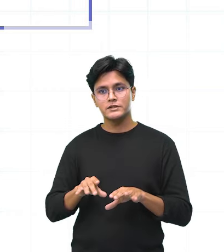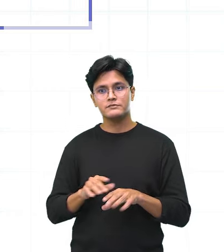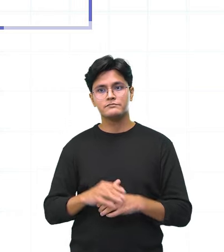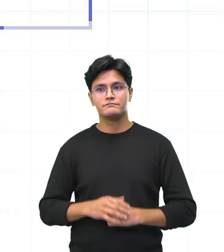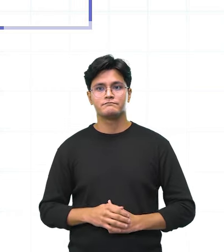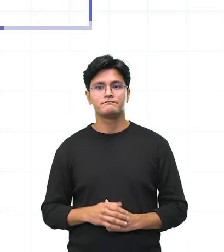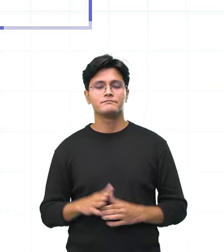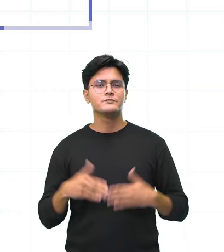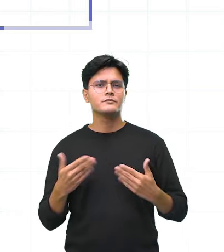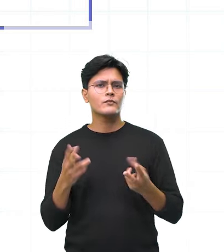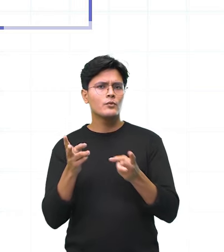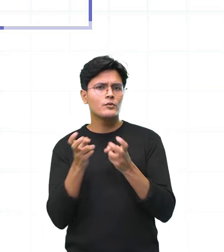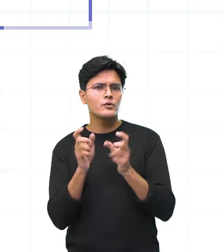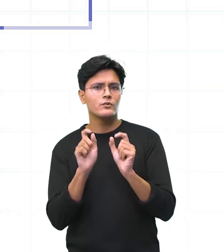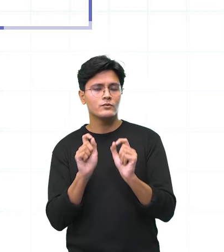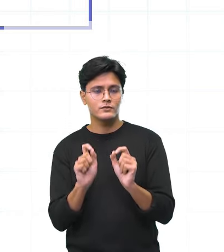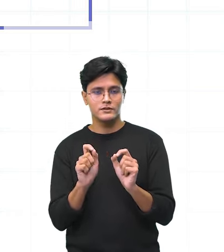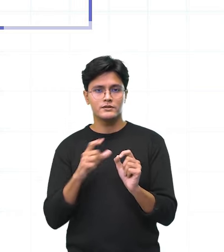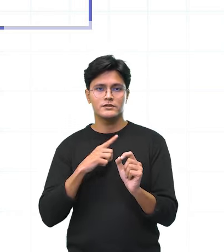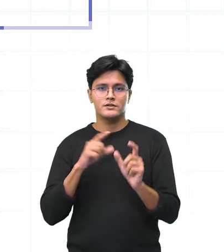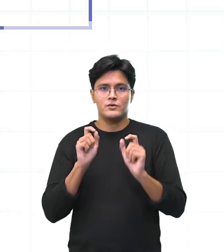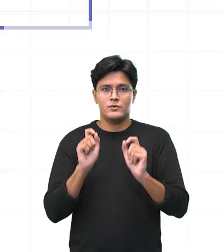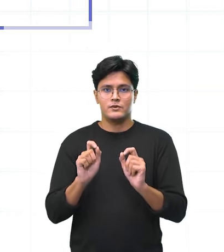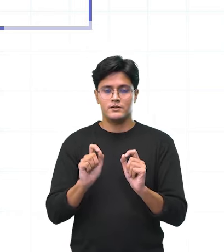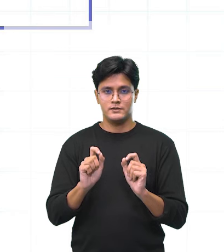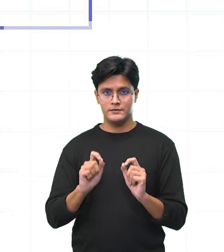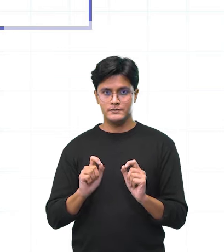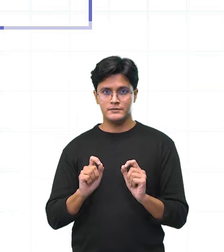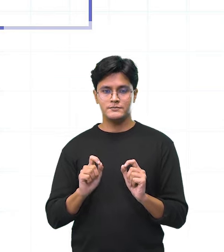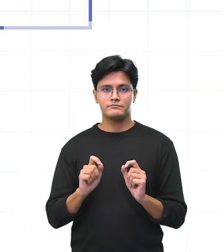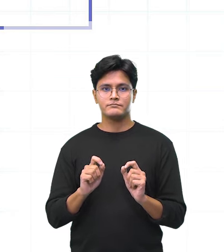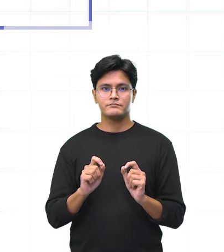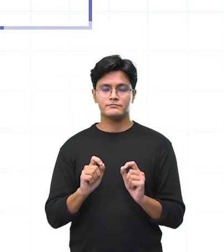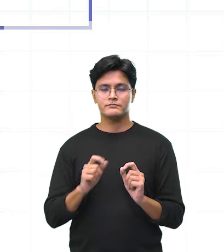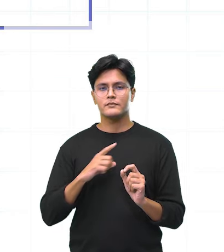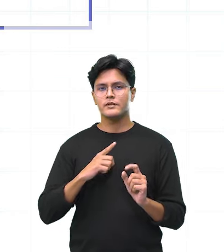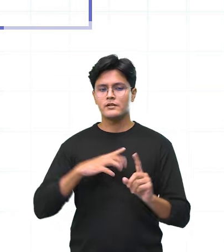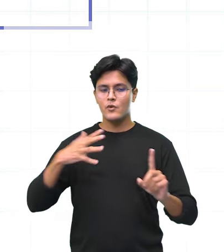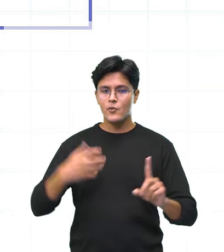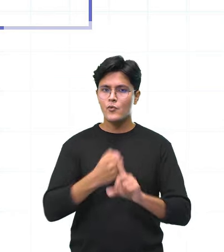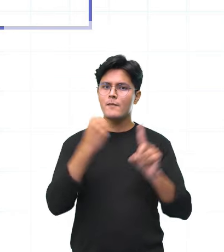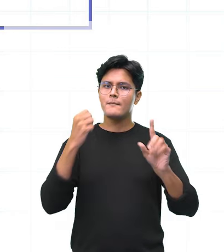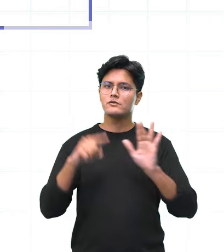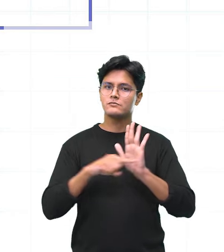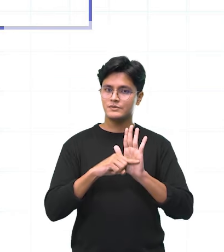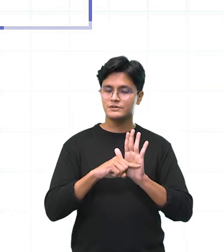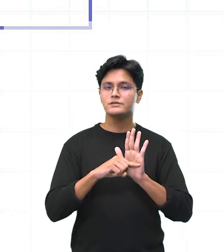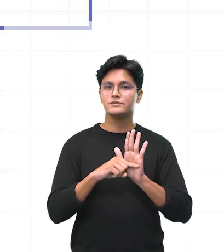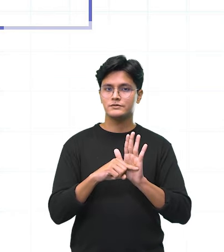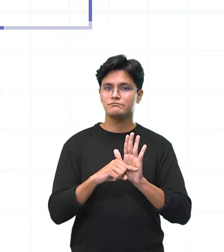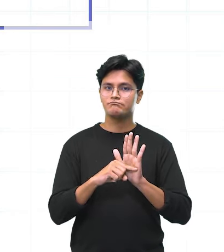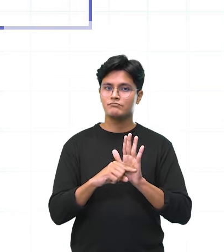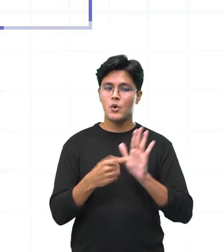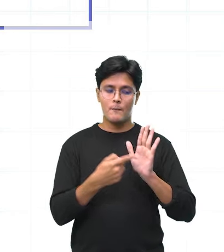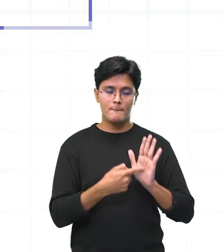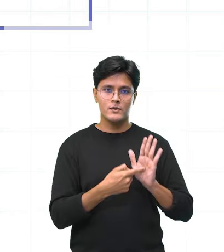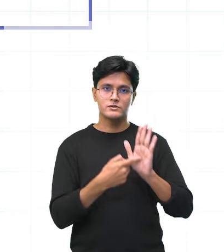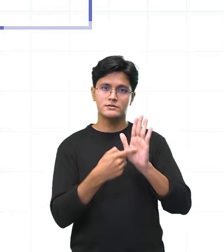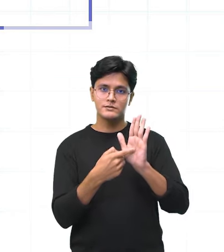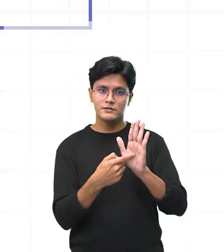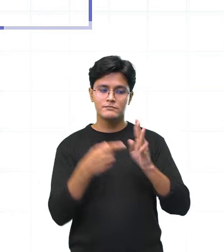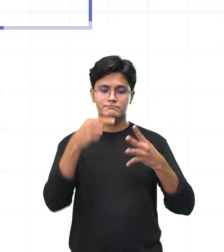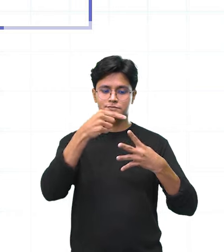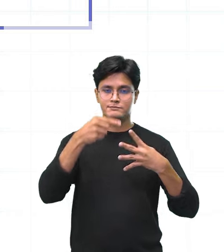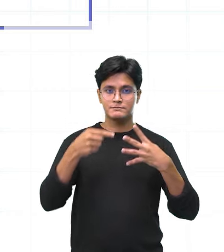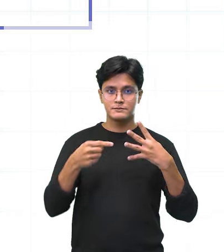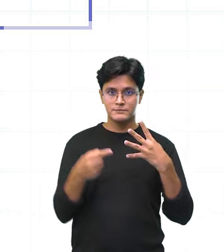né? Então vejam aí que tem o quê? Um impacto negativo, nós estamos apontando coisas